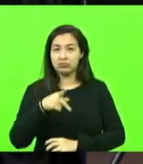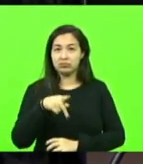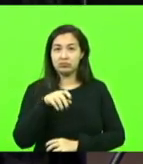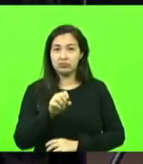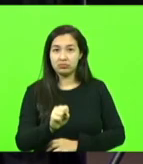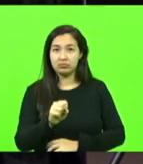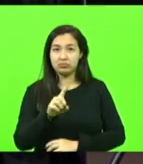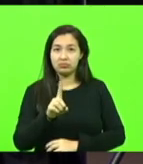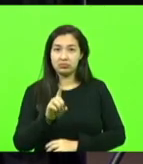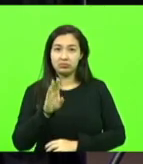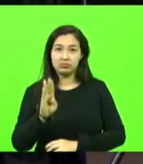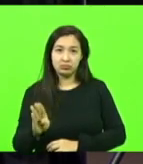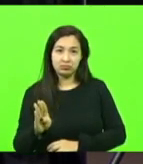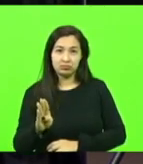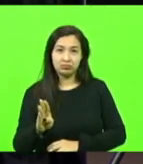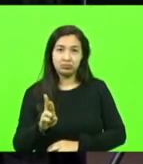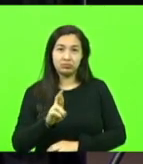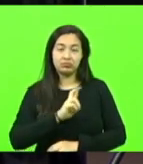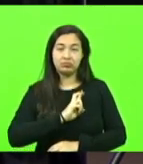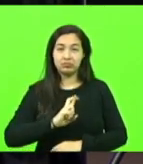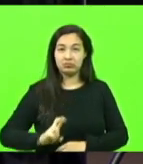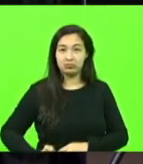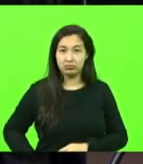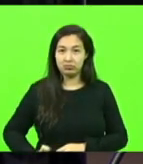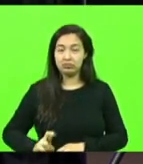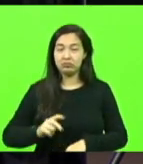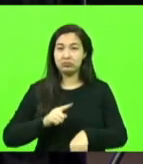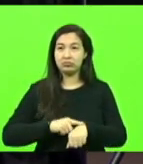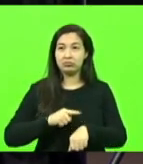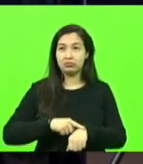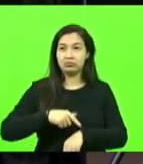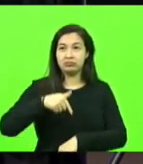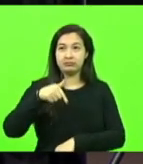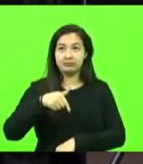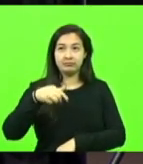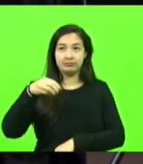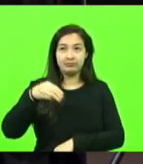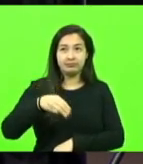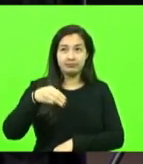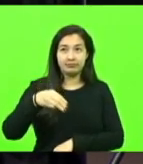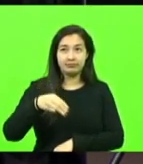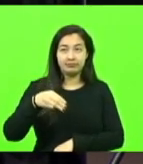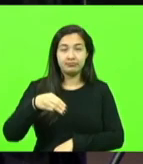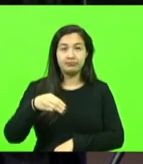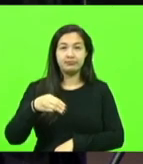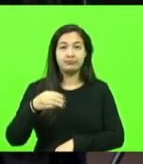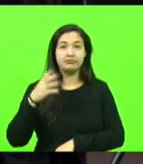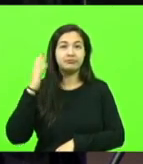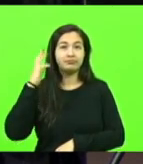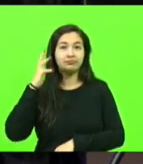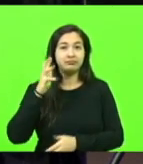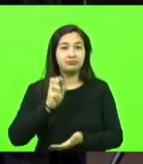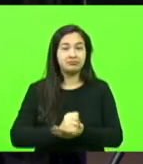PSDB, republicanos, tem tempo de 7 minutos e 30 segundos, que não tem oradores inscritos em tela.